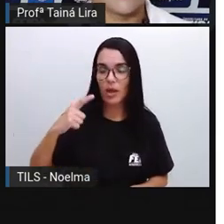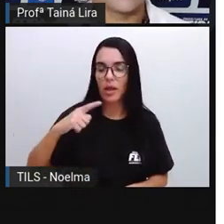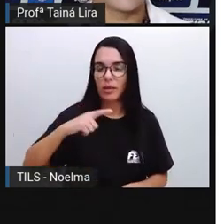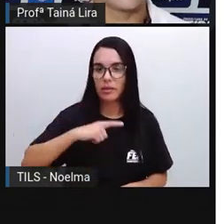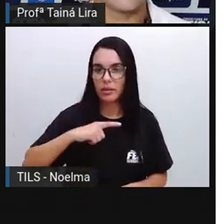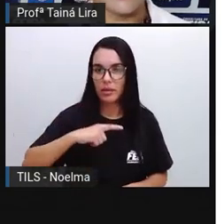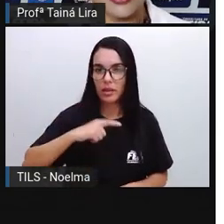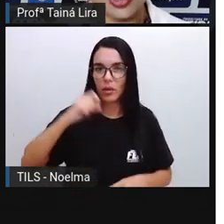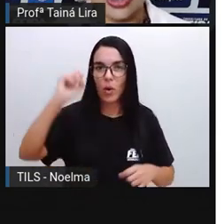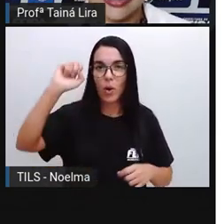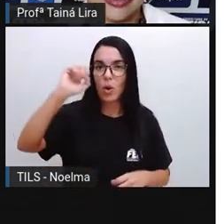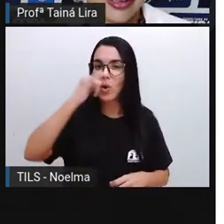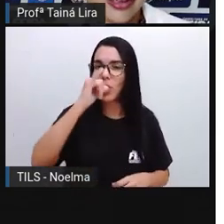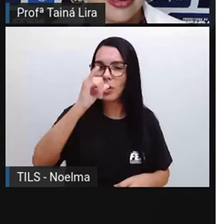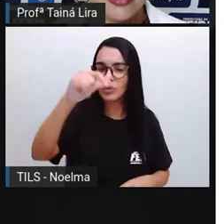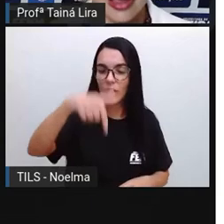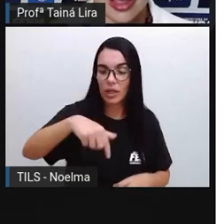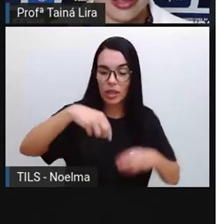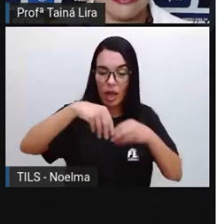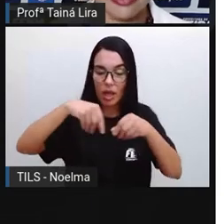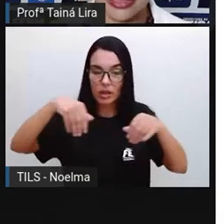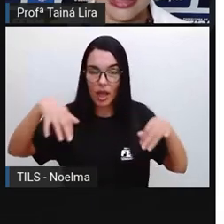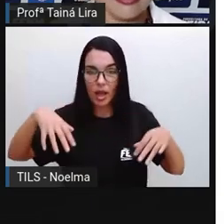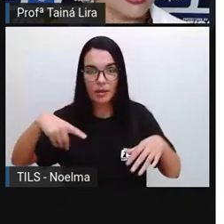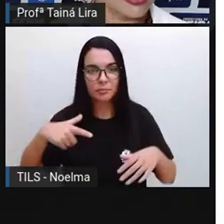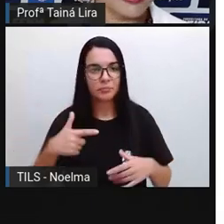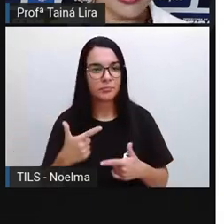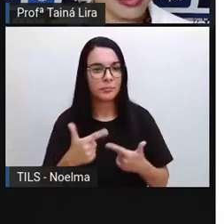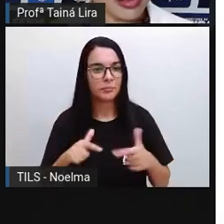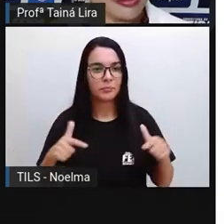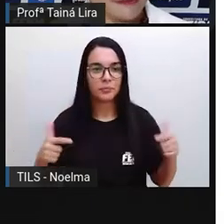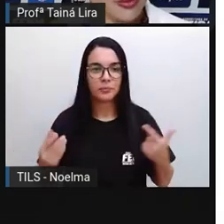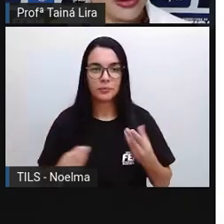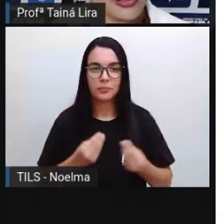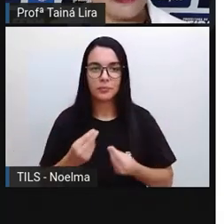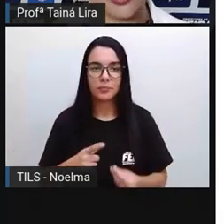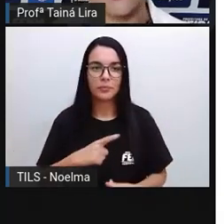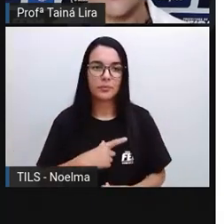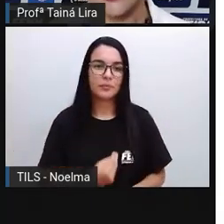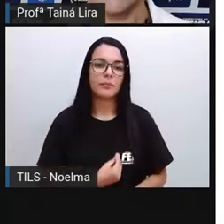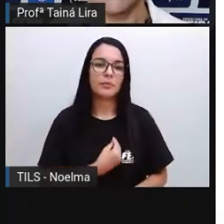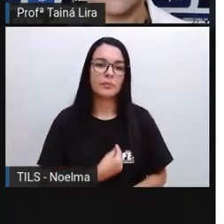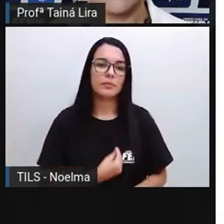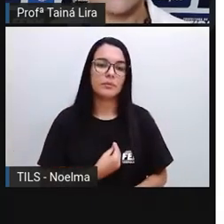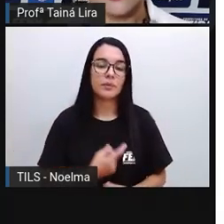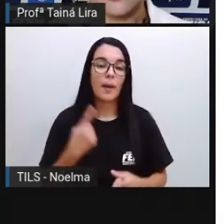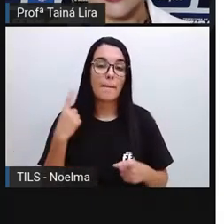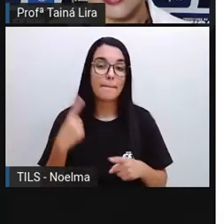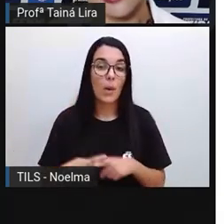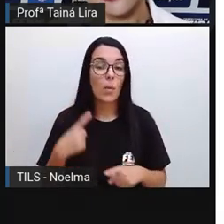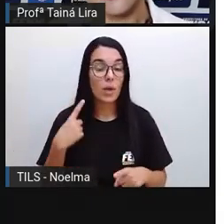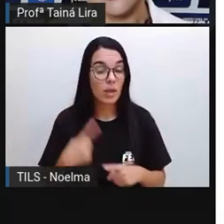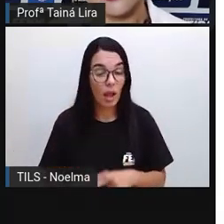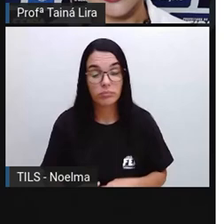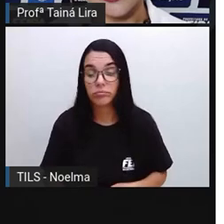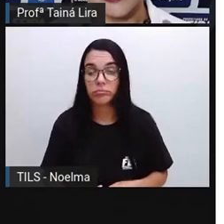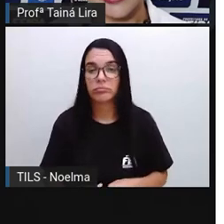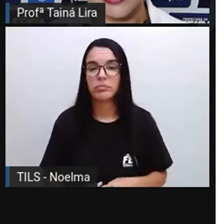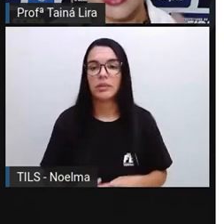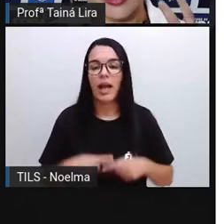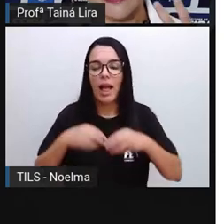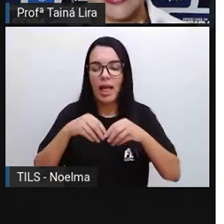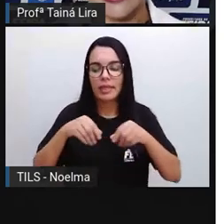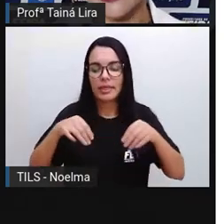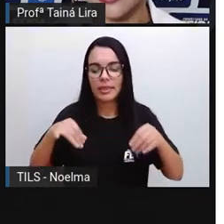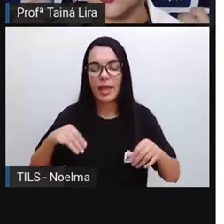aquecendo e dando energia à Terra, a vida aqui seria impossível. Por quê, pró? Porque seria, né? A Terra seria um